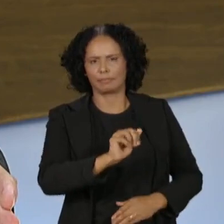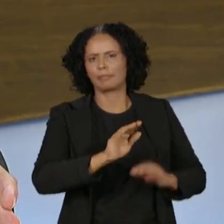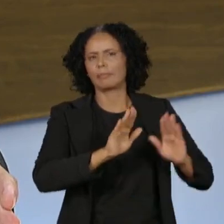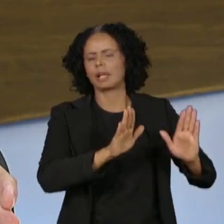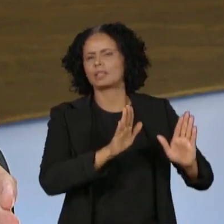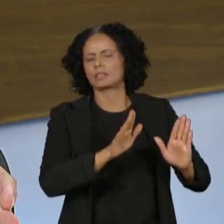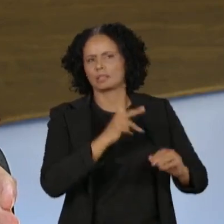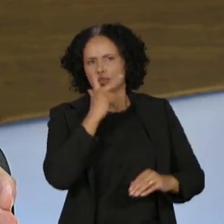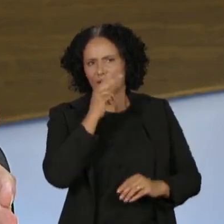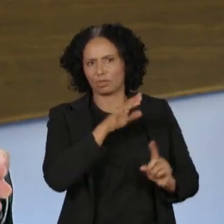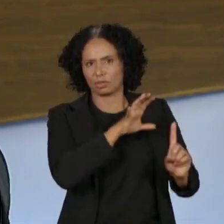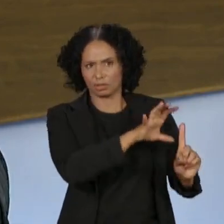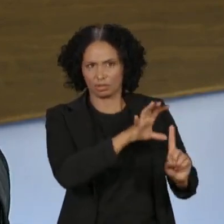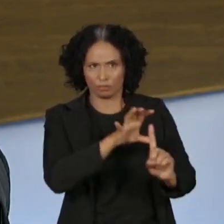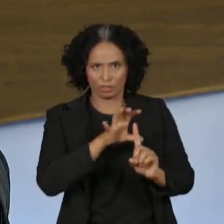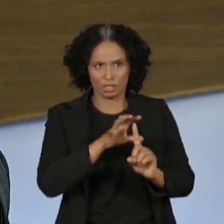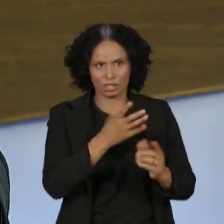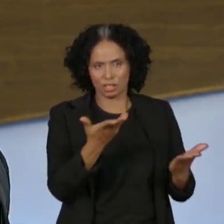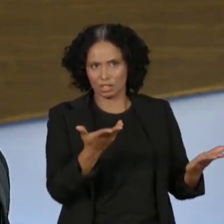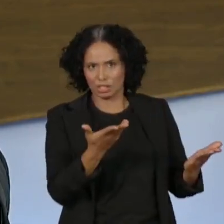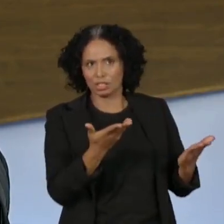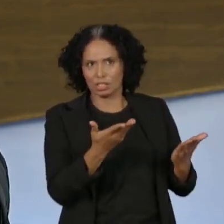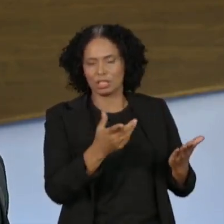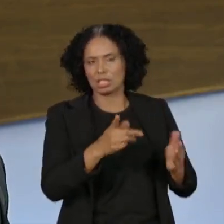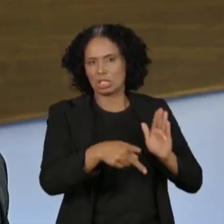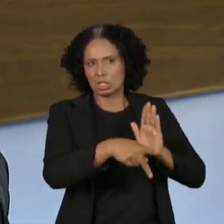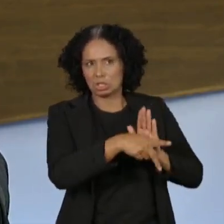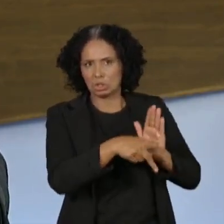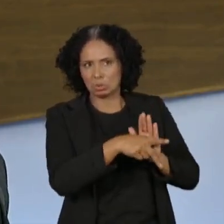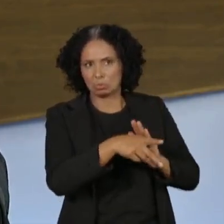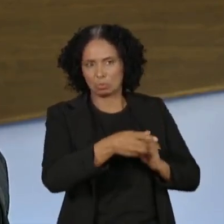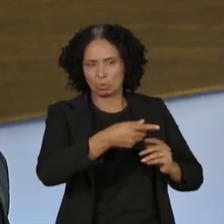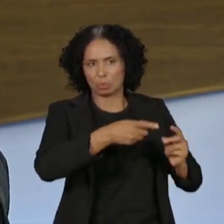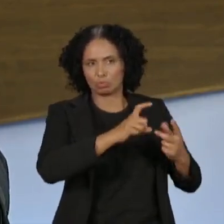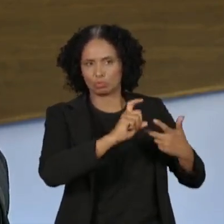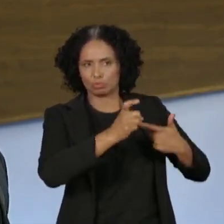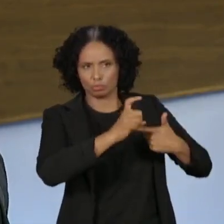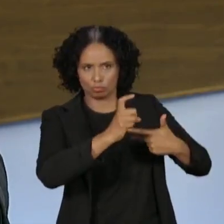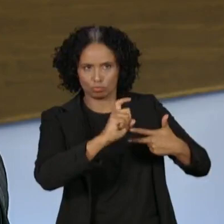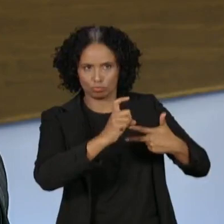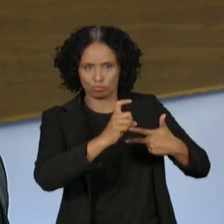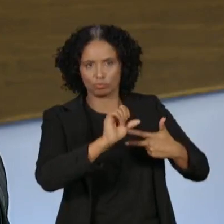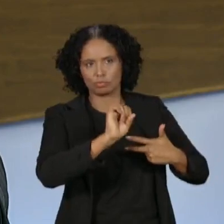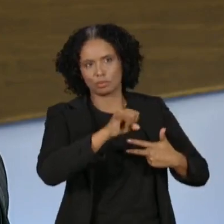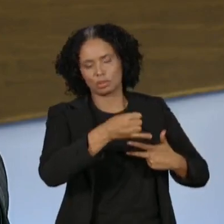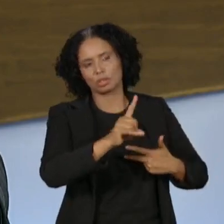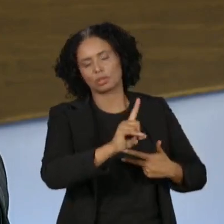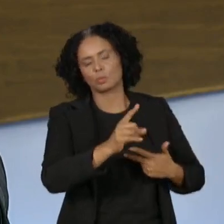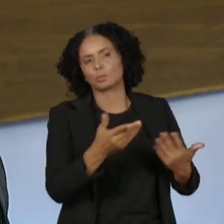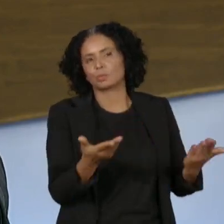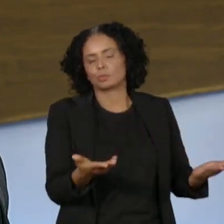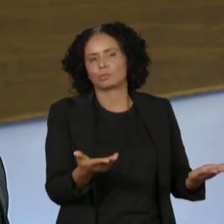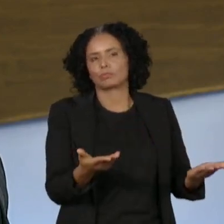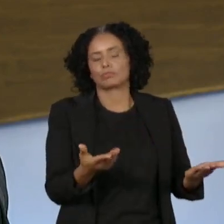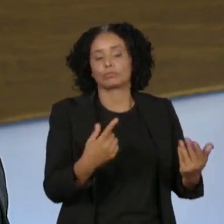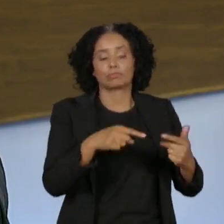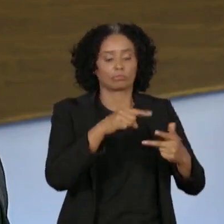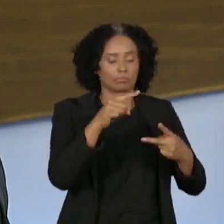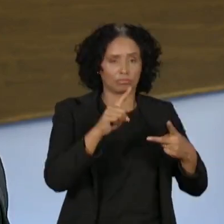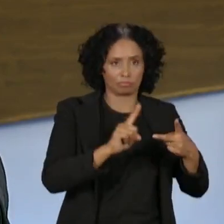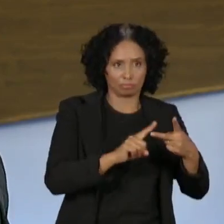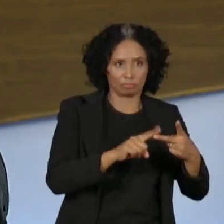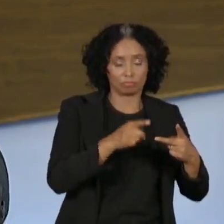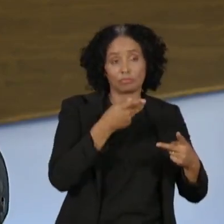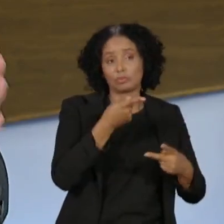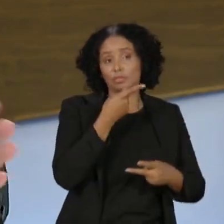do Executivo com o presidente da Câmara, esse episódio específico do Elmar? E segundo, se o senhor, o senhor já disse aqui várias vezes que é uma tarefa